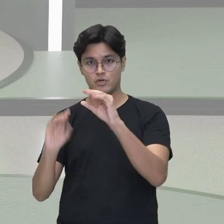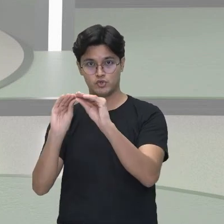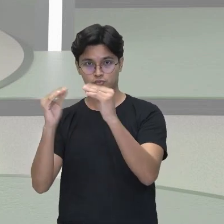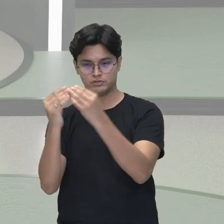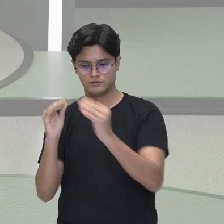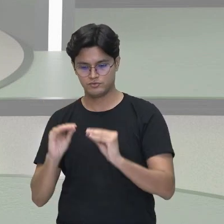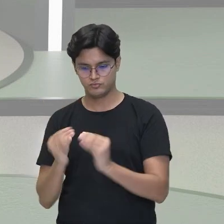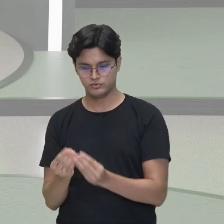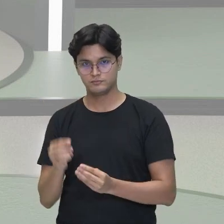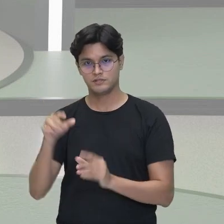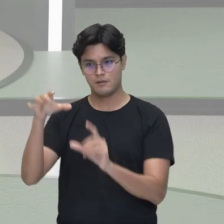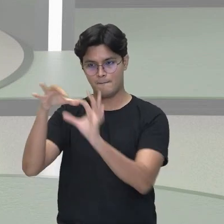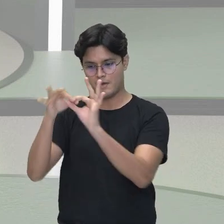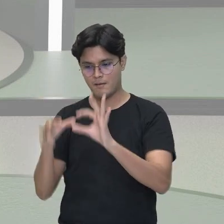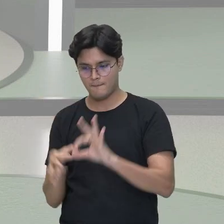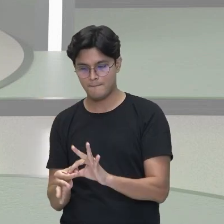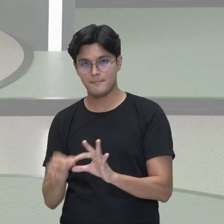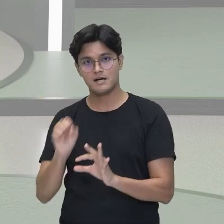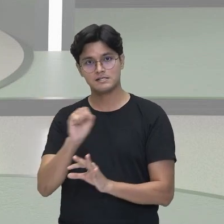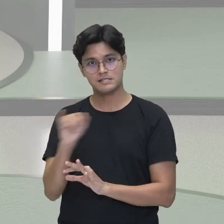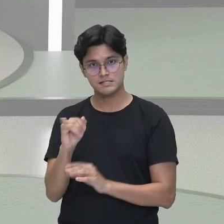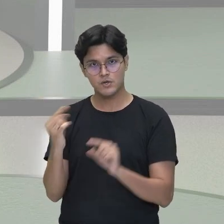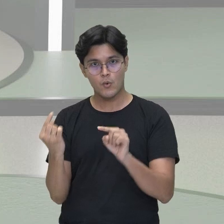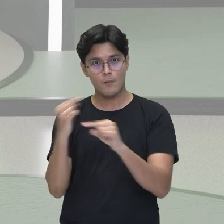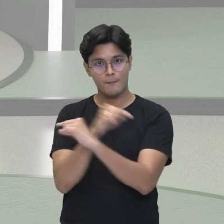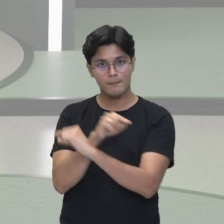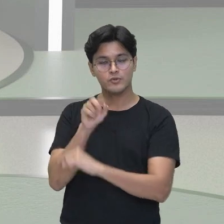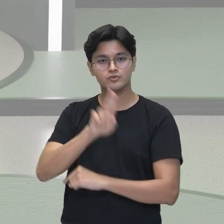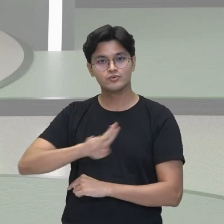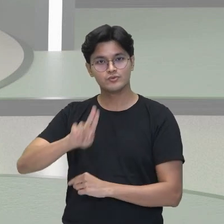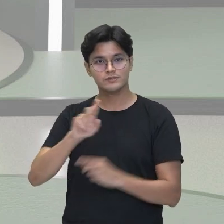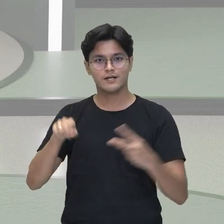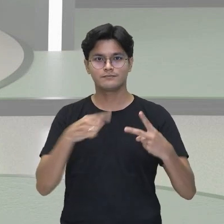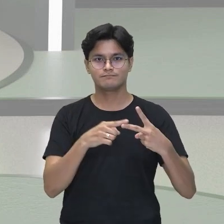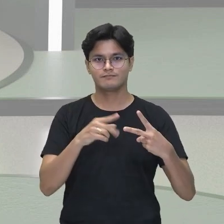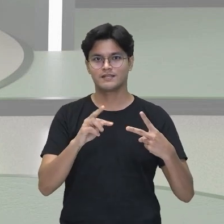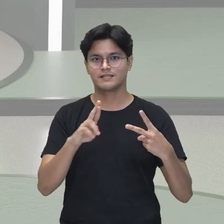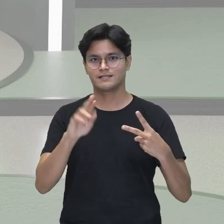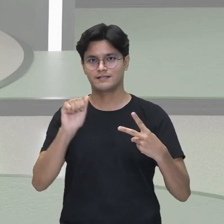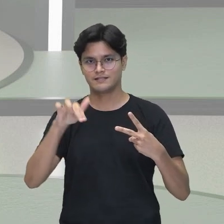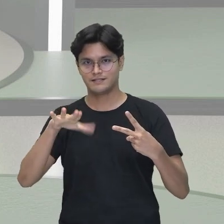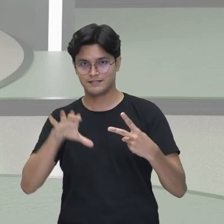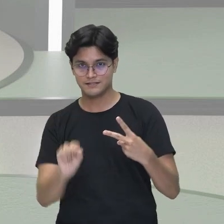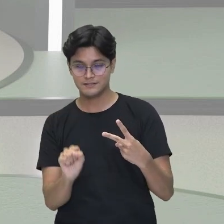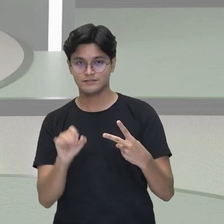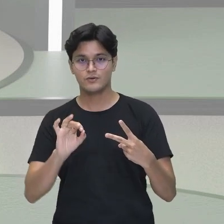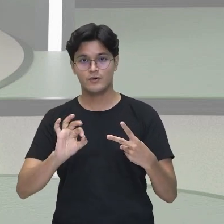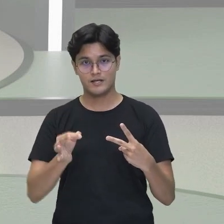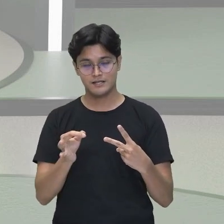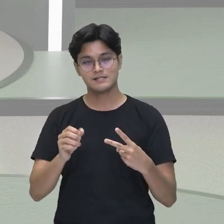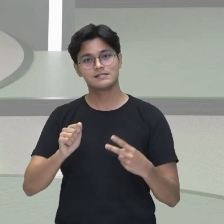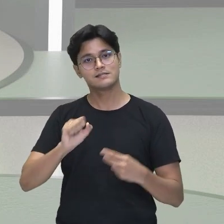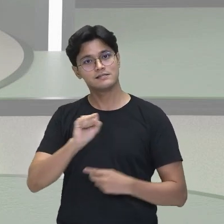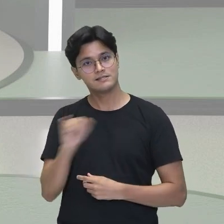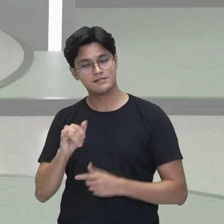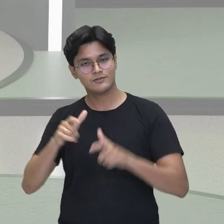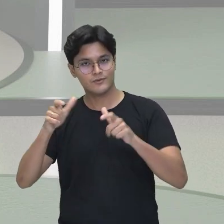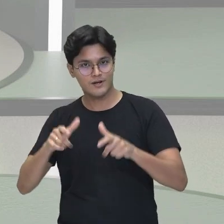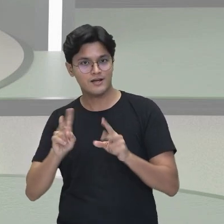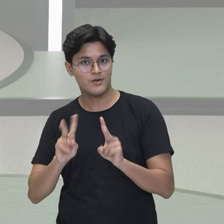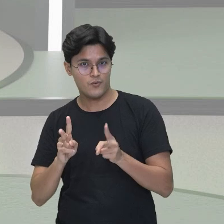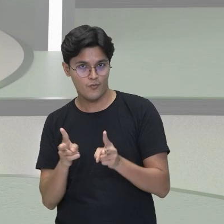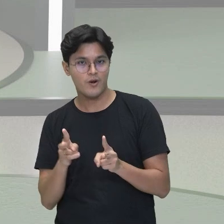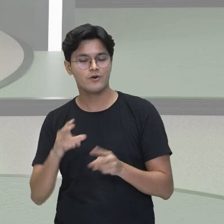lados opostos, eu vou usar o prefixo trans. Ok? Então, é importante